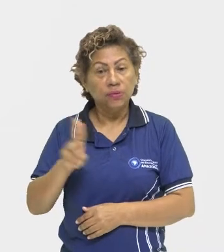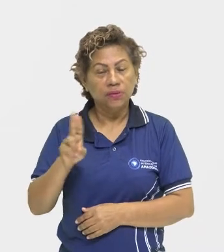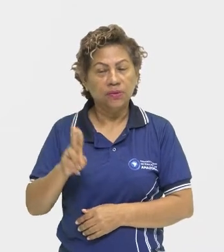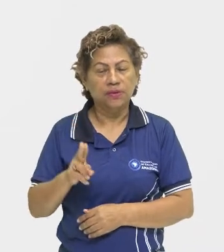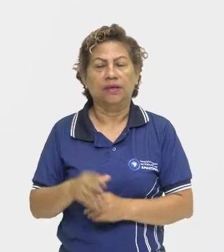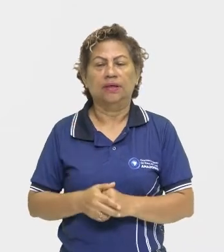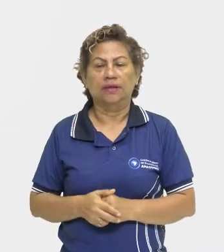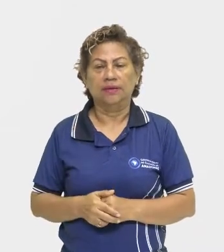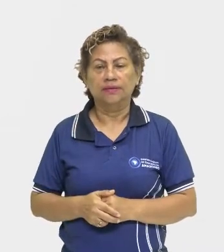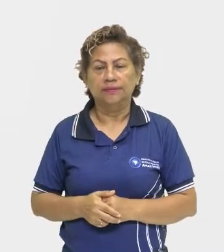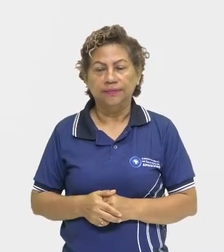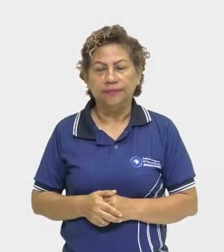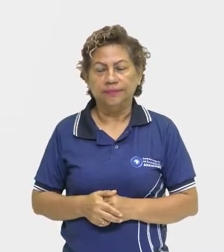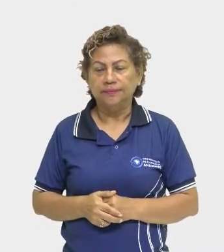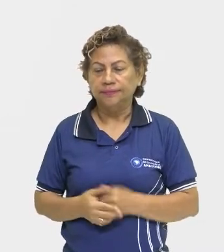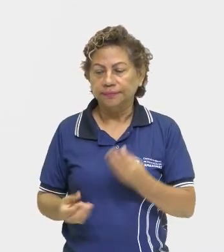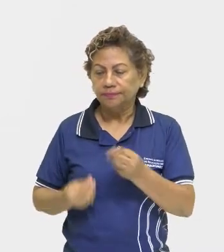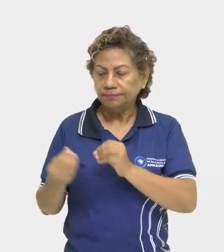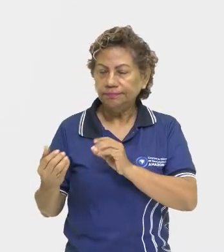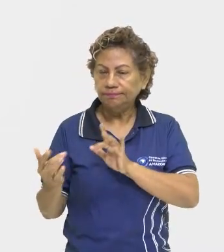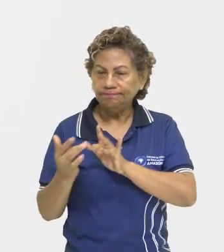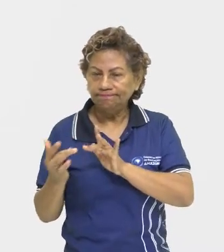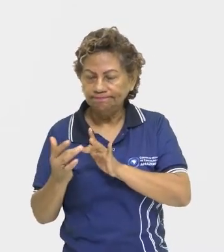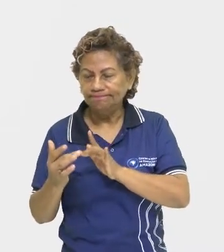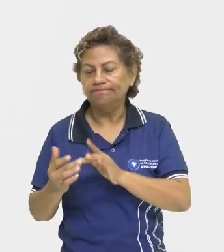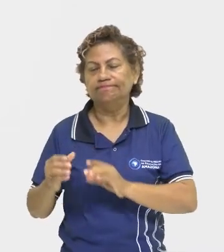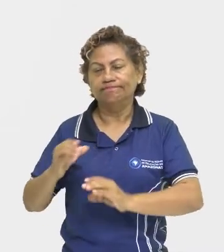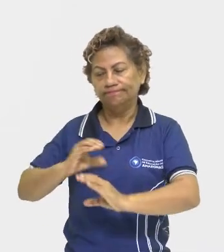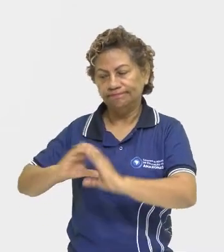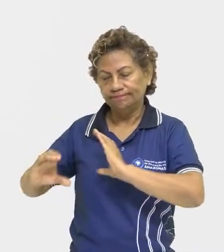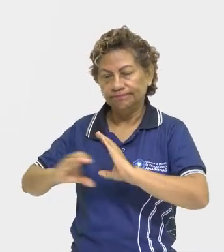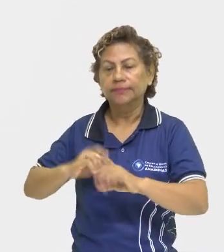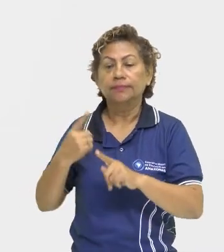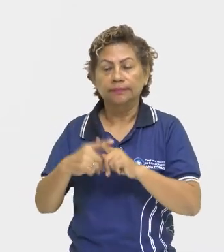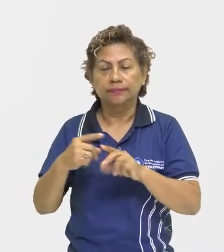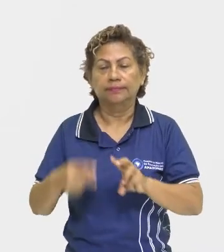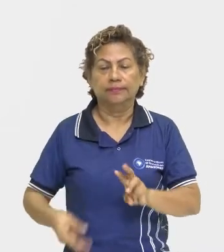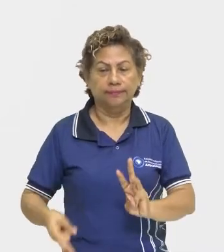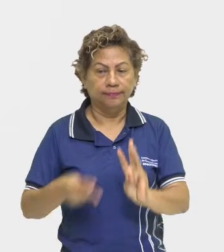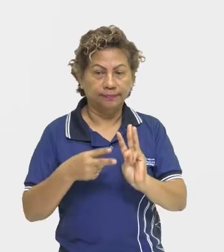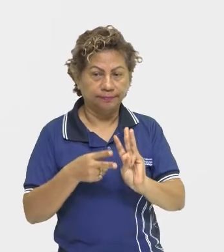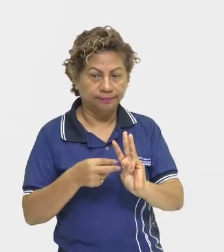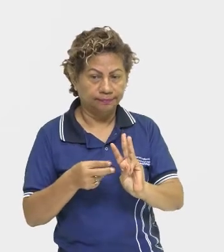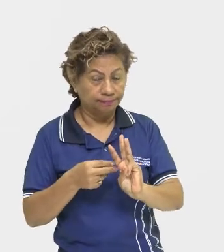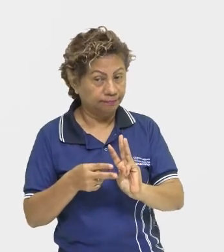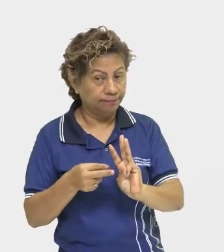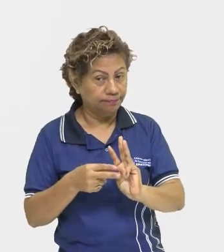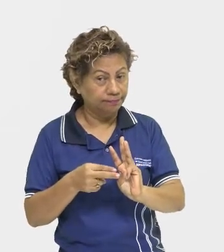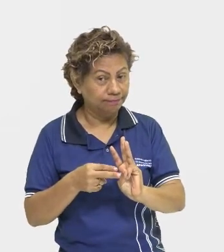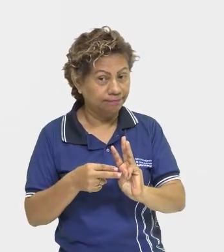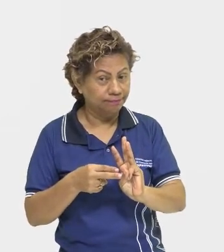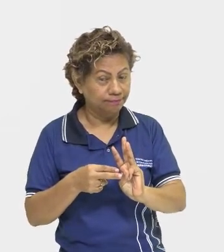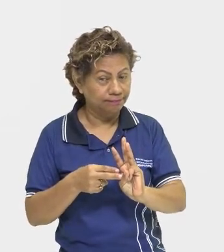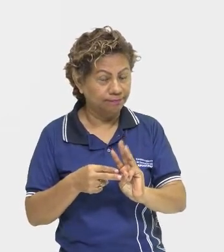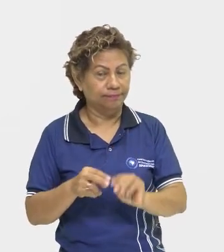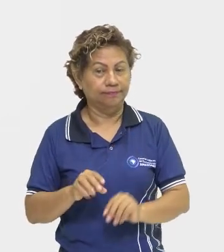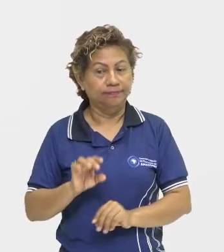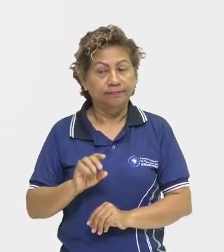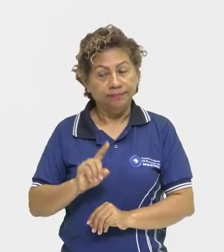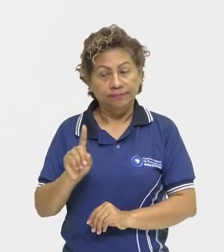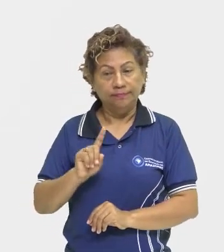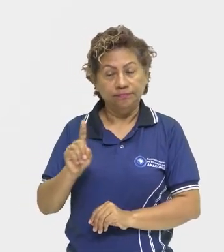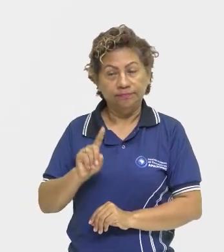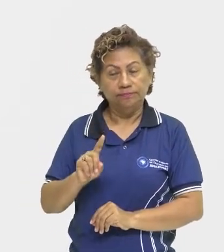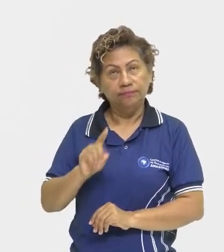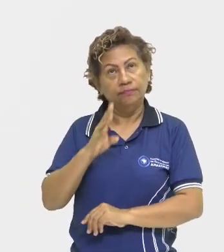veículo de expressão, né, porque os indígenas, eles não eram apenas espectadores, não estavam